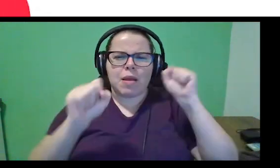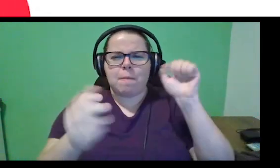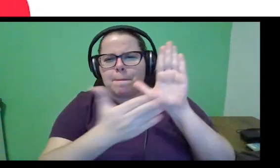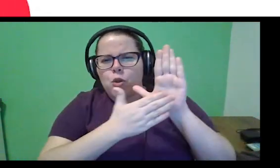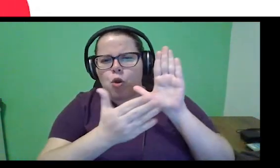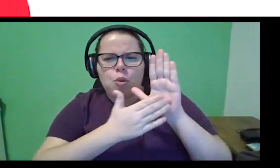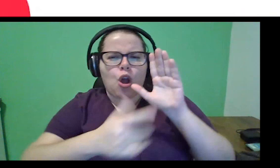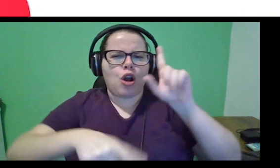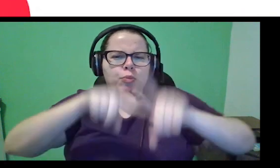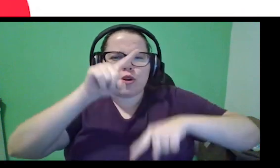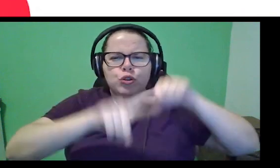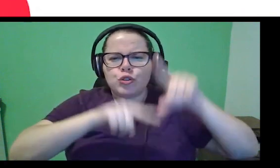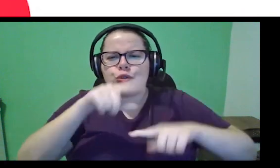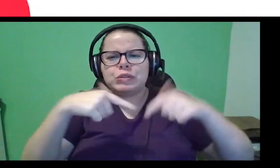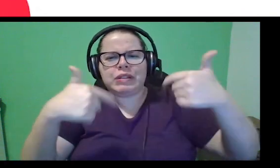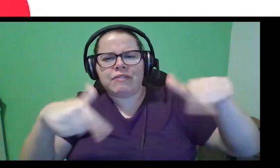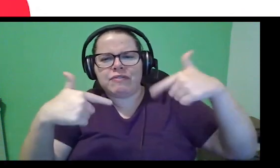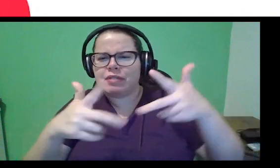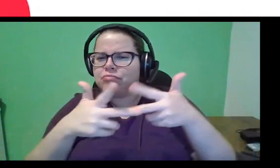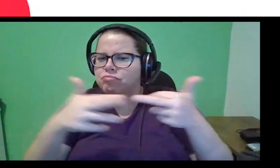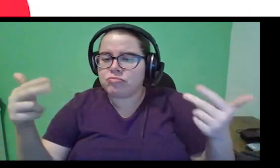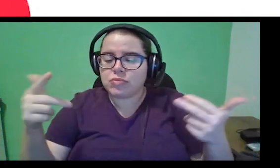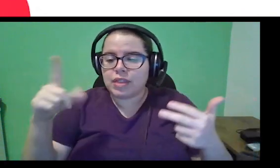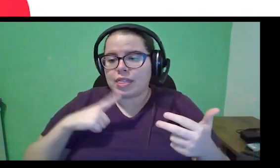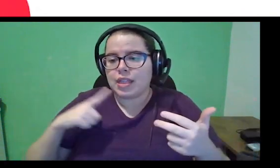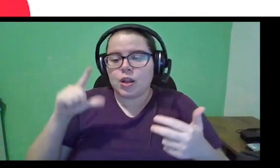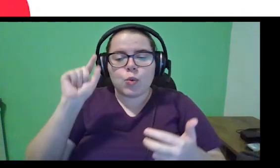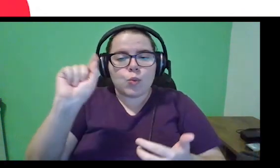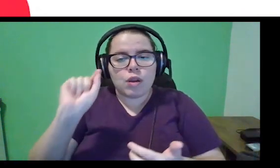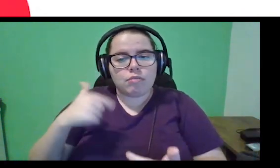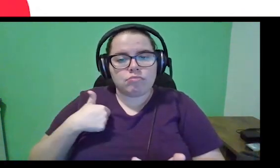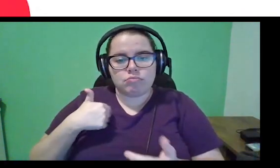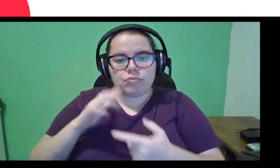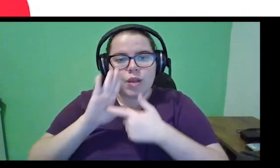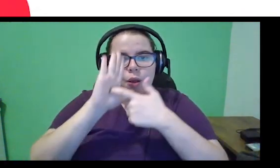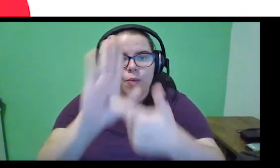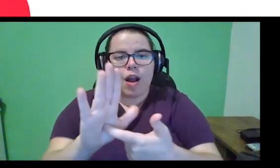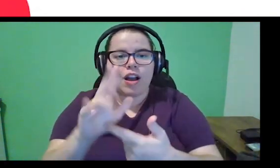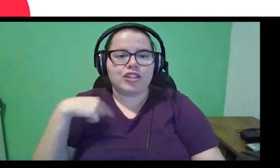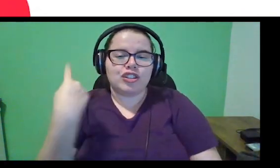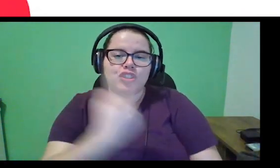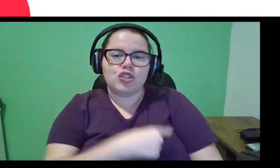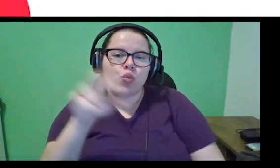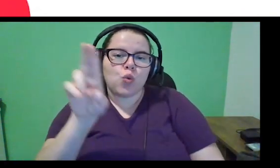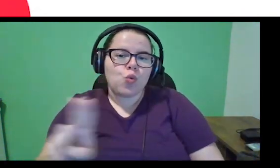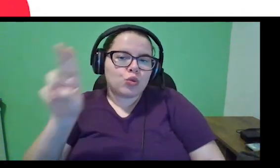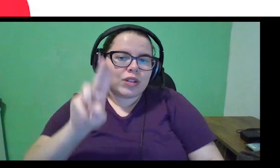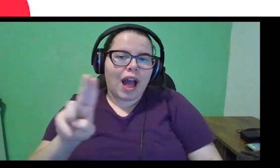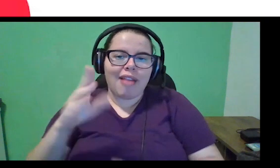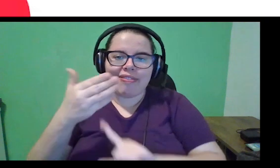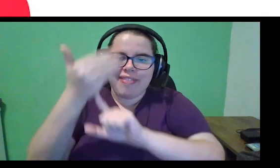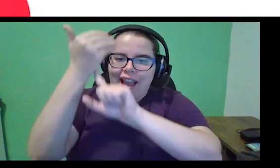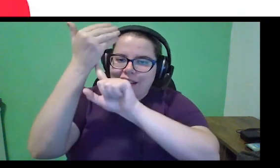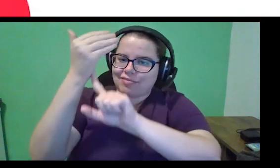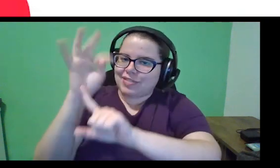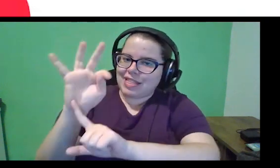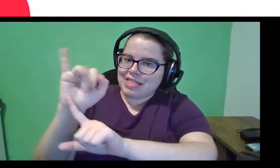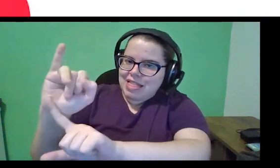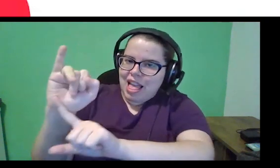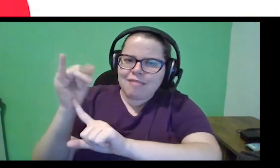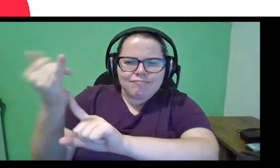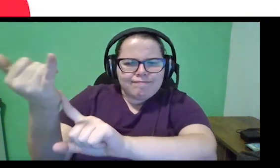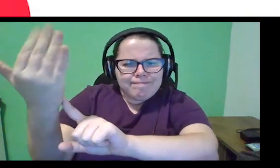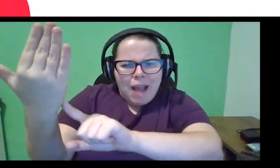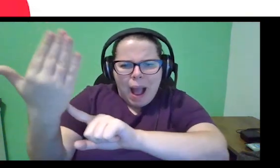produtos, serviços, enfim. Uma outra definição que eu gosto bastante é a gente usar a tecnologia a nosso favor, né, usar